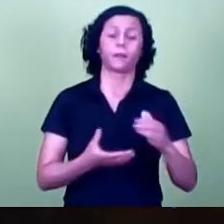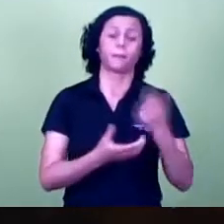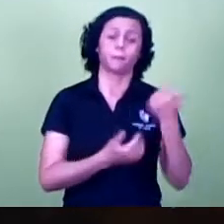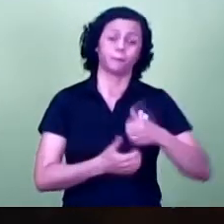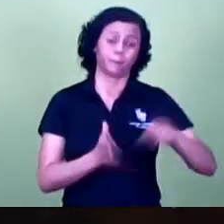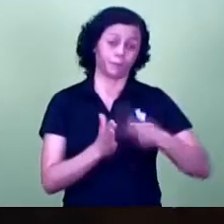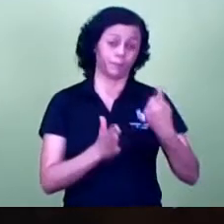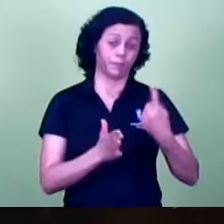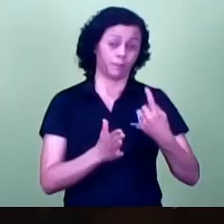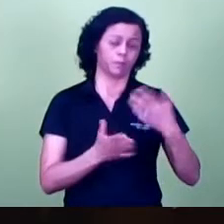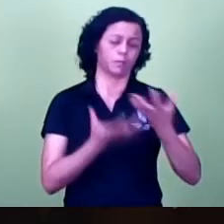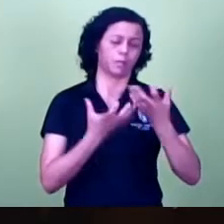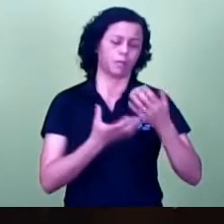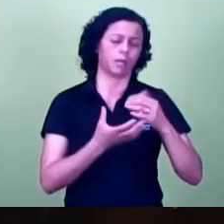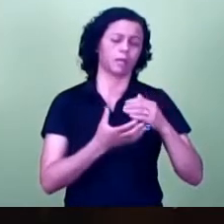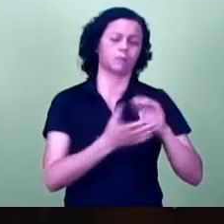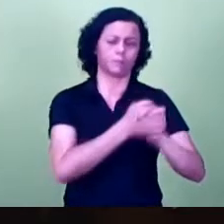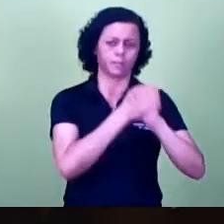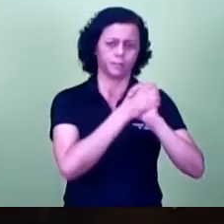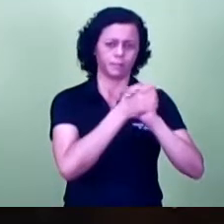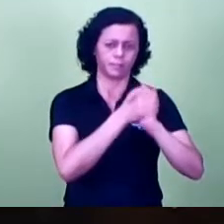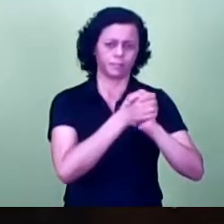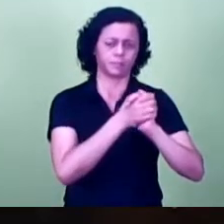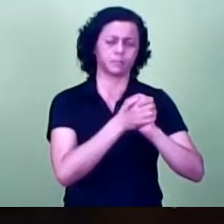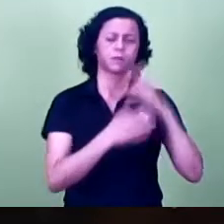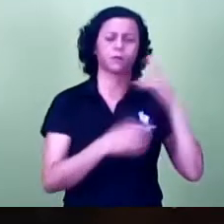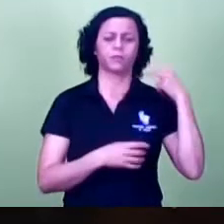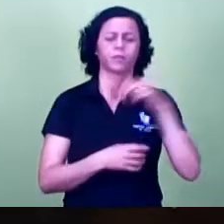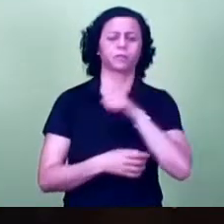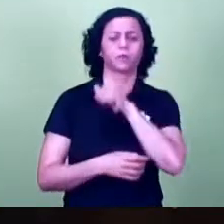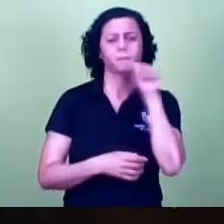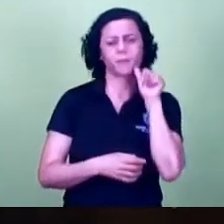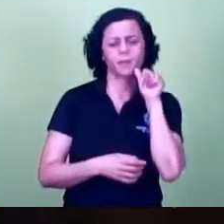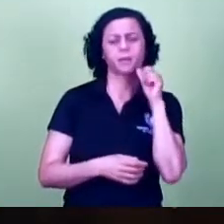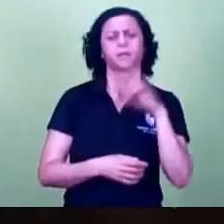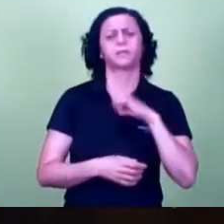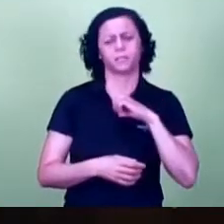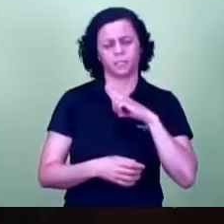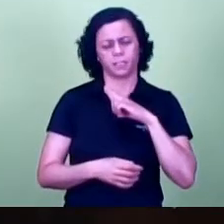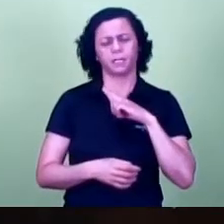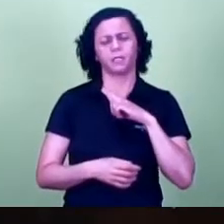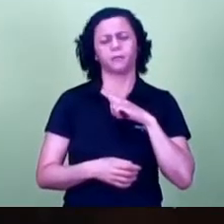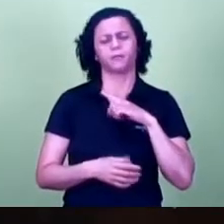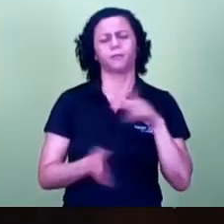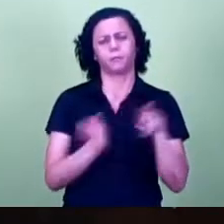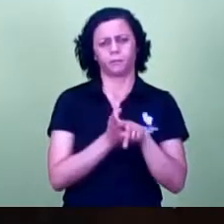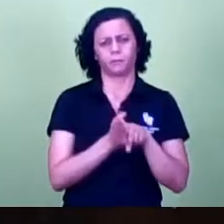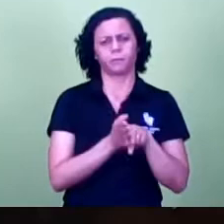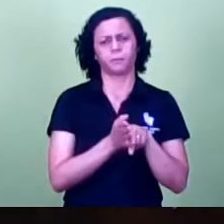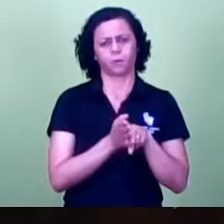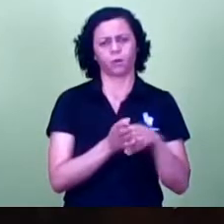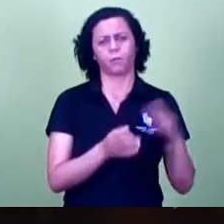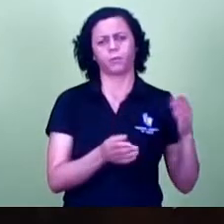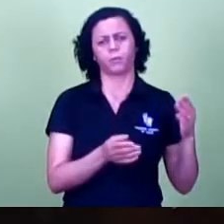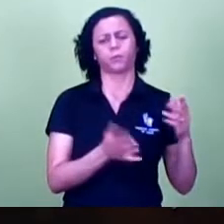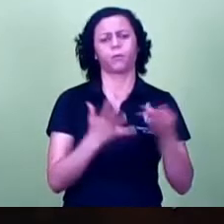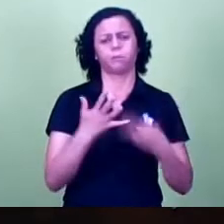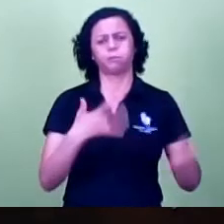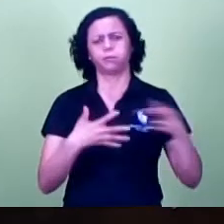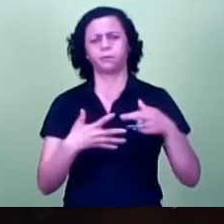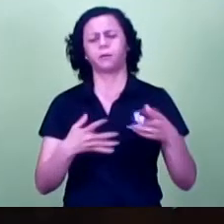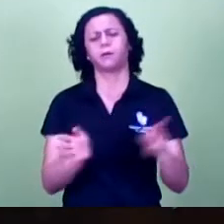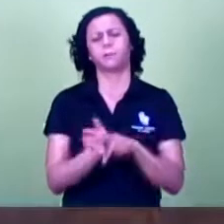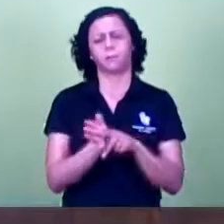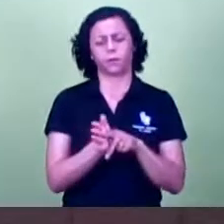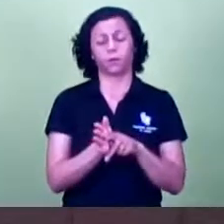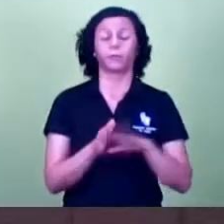sargento Mello levantou uma questão a casa toda houve interpelação e ontem mesmo mais no final do dia a comissão